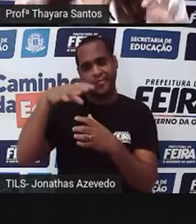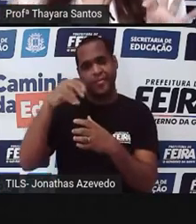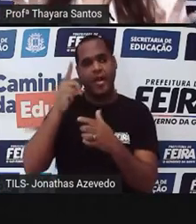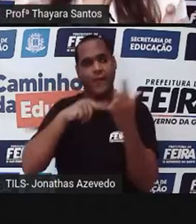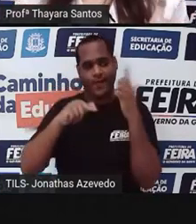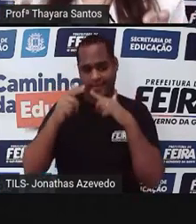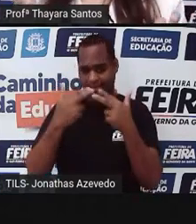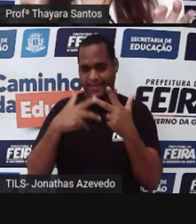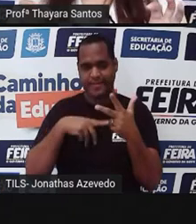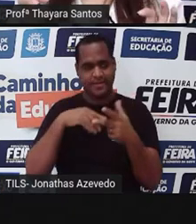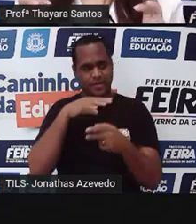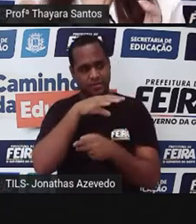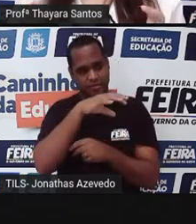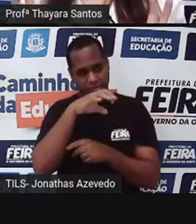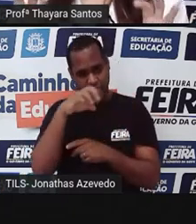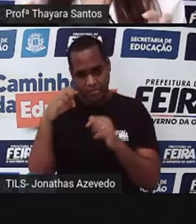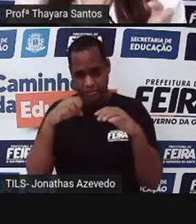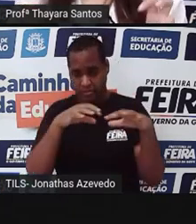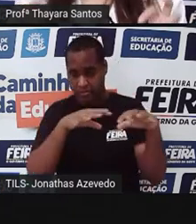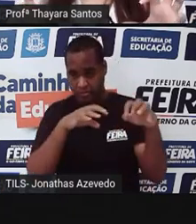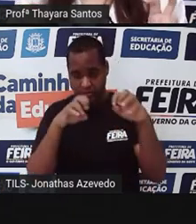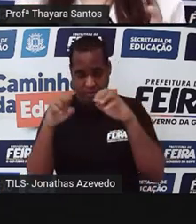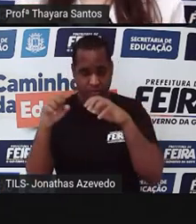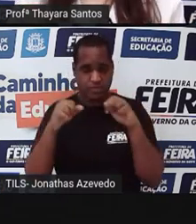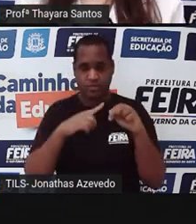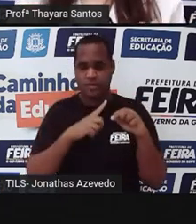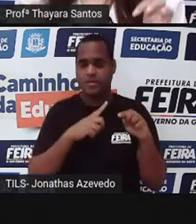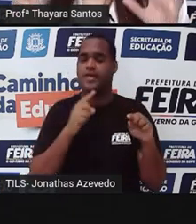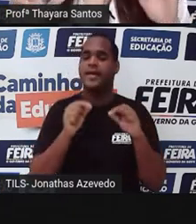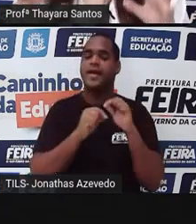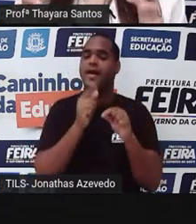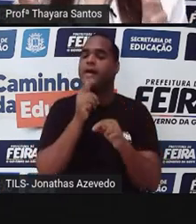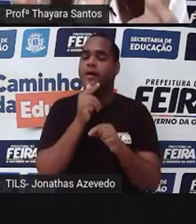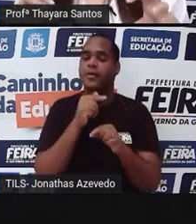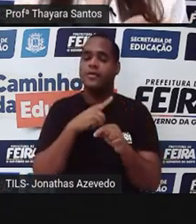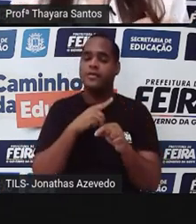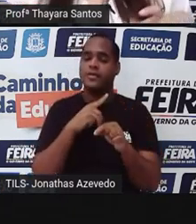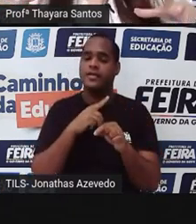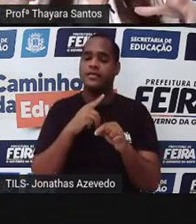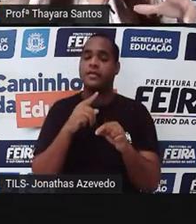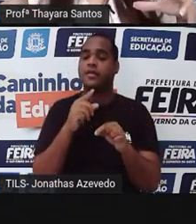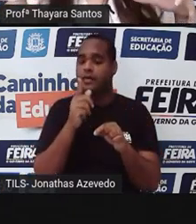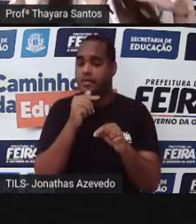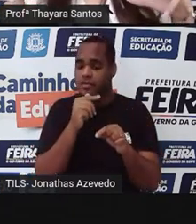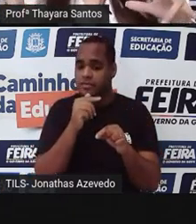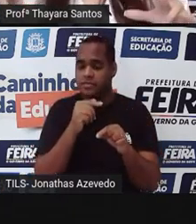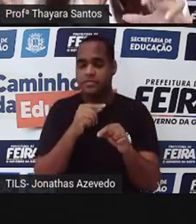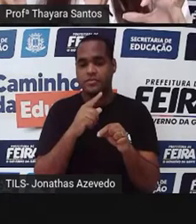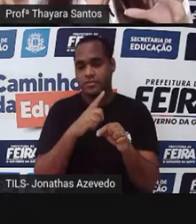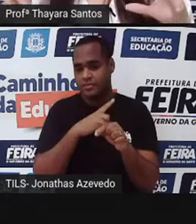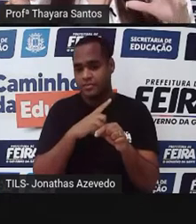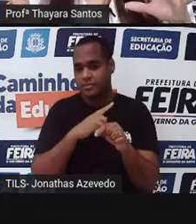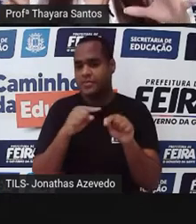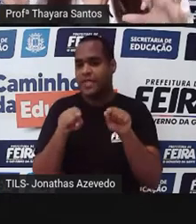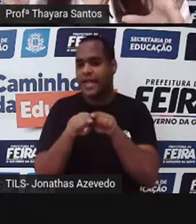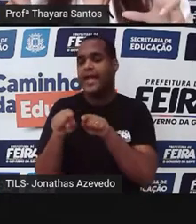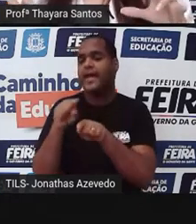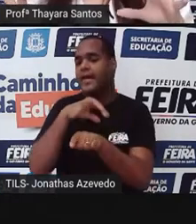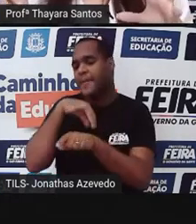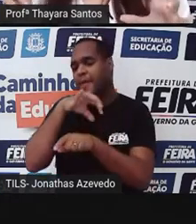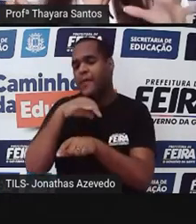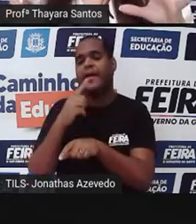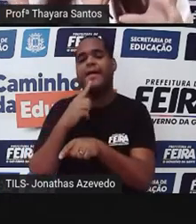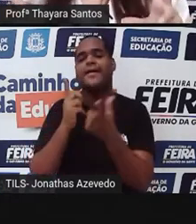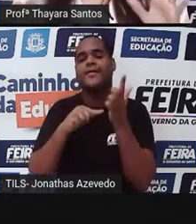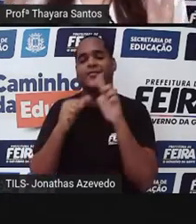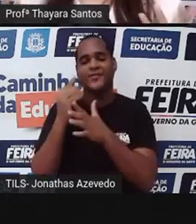locomover justamente quando essas ampolas elas estão cheias de água. Essas ampolas ficam cheias de água e o animal ele começa a mexer